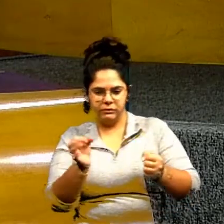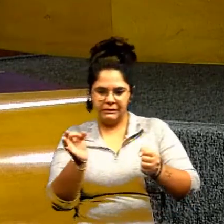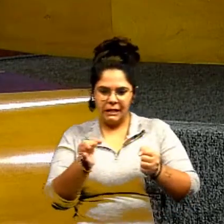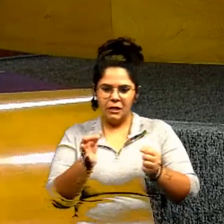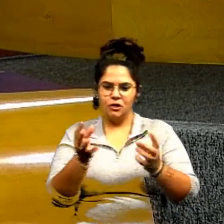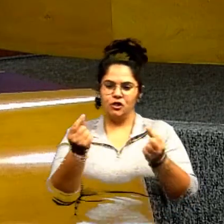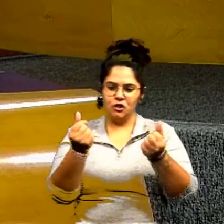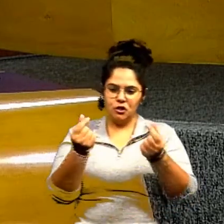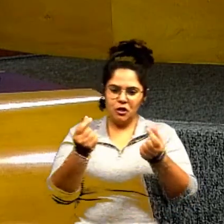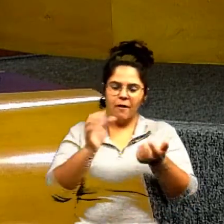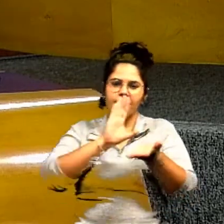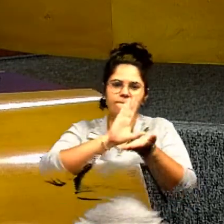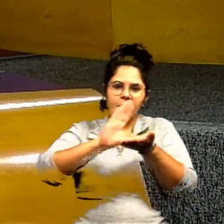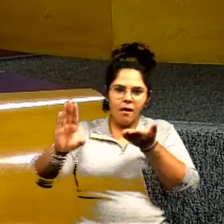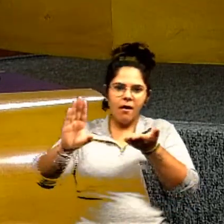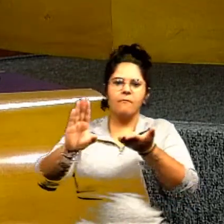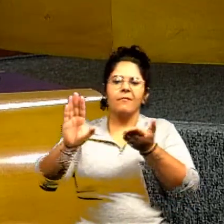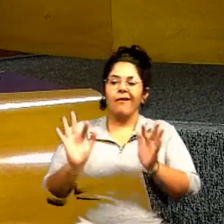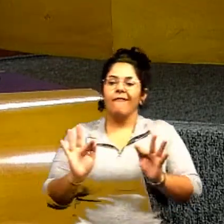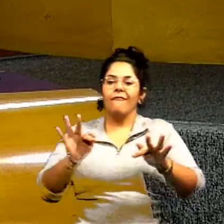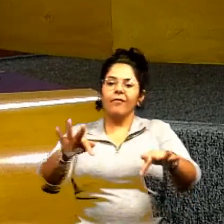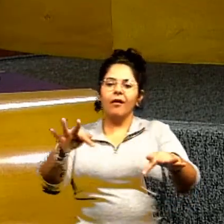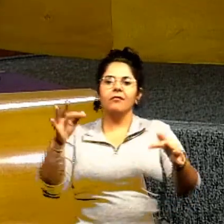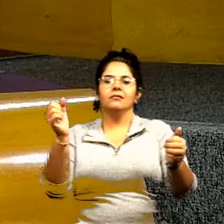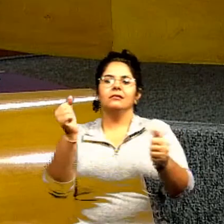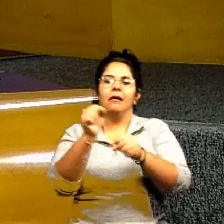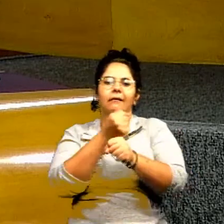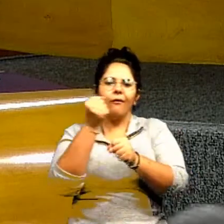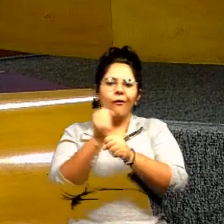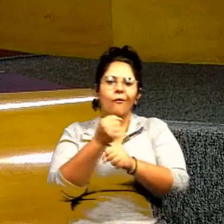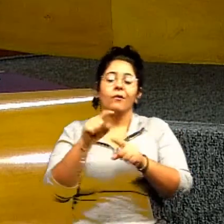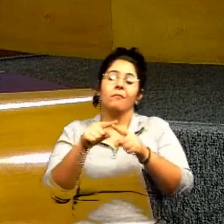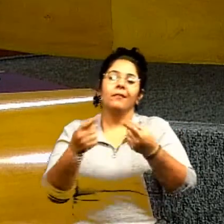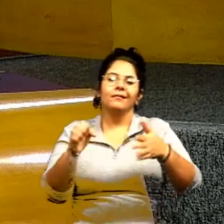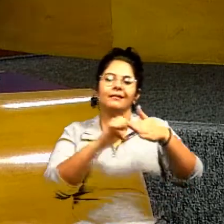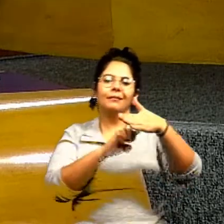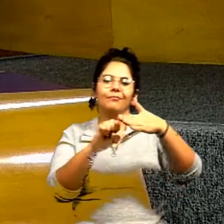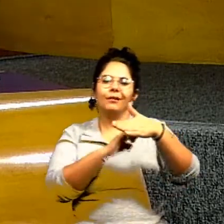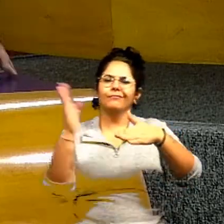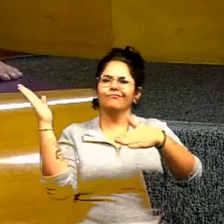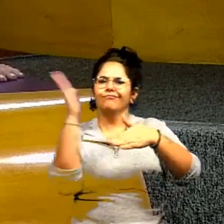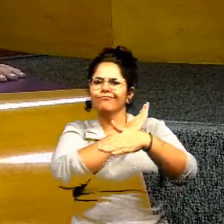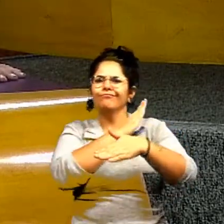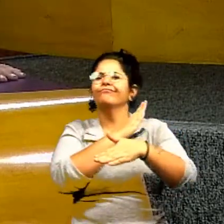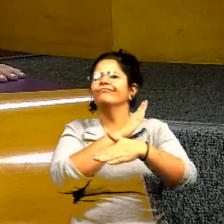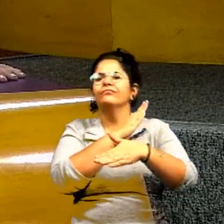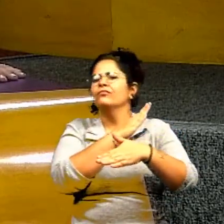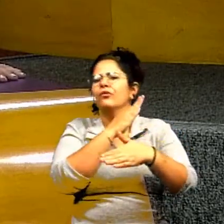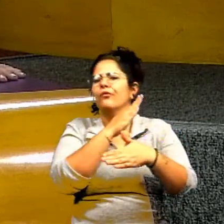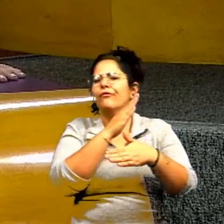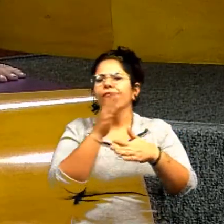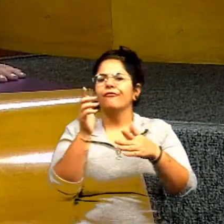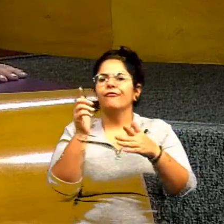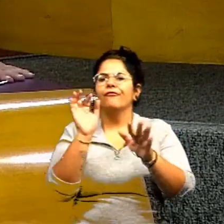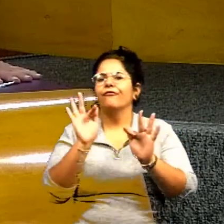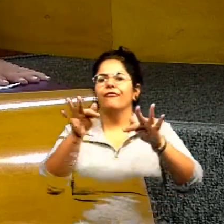acabar a obra. Agora, pega umas empresas picaretas, mergulha no preço e depois não dá conta da obra.